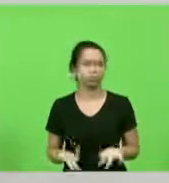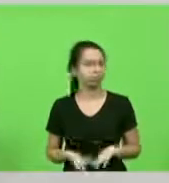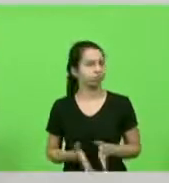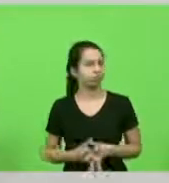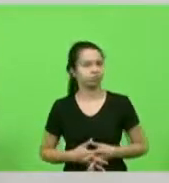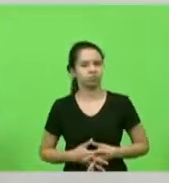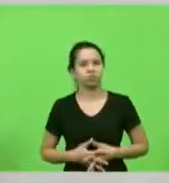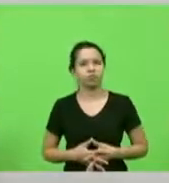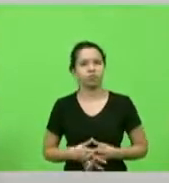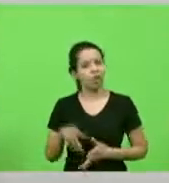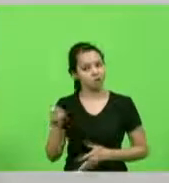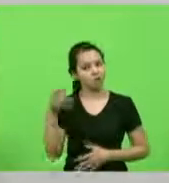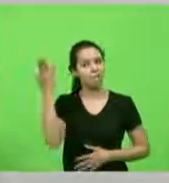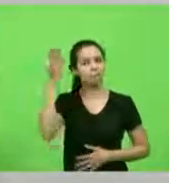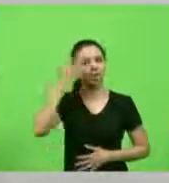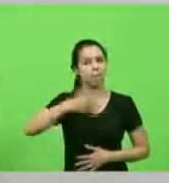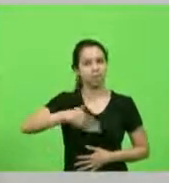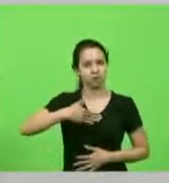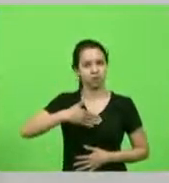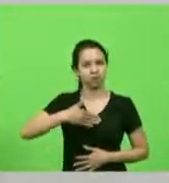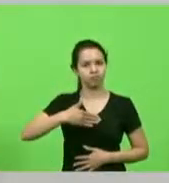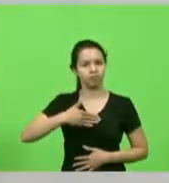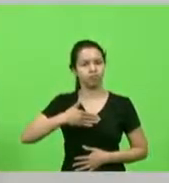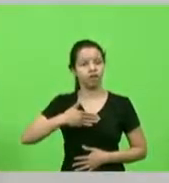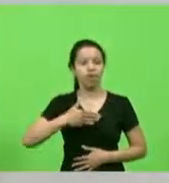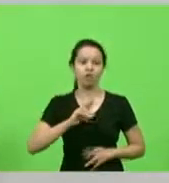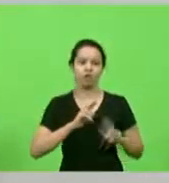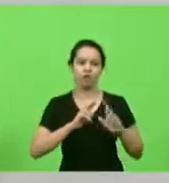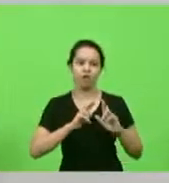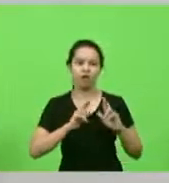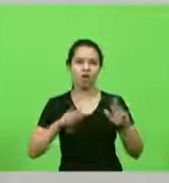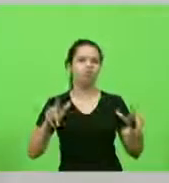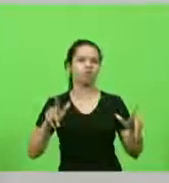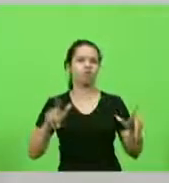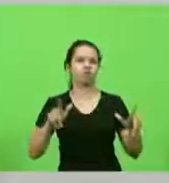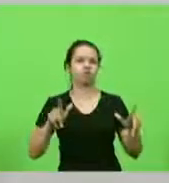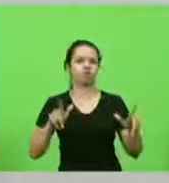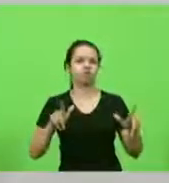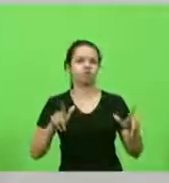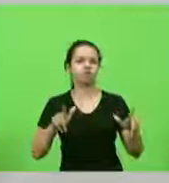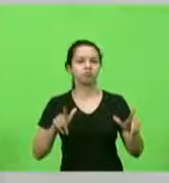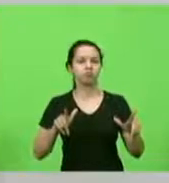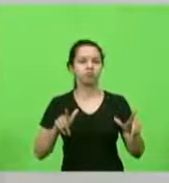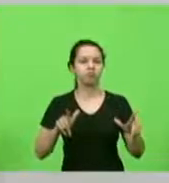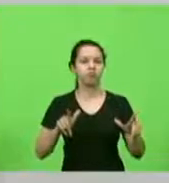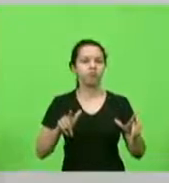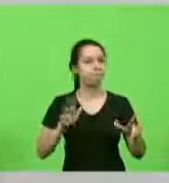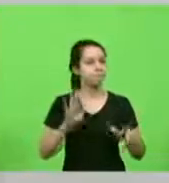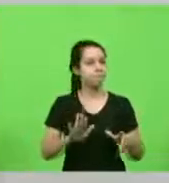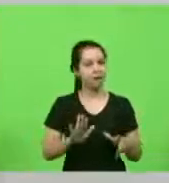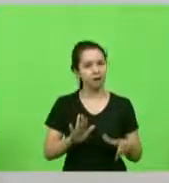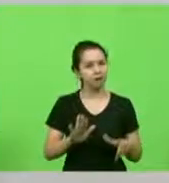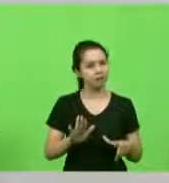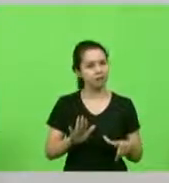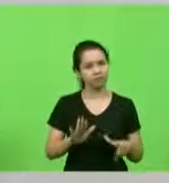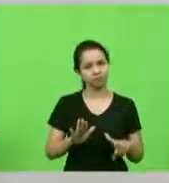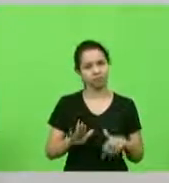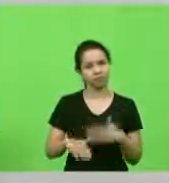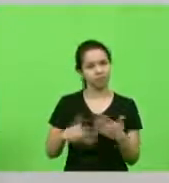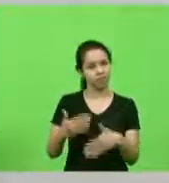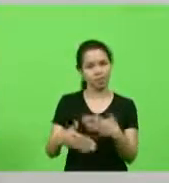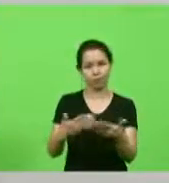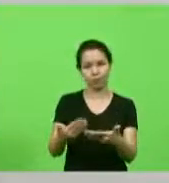prometeu ser diferente e se consolida como um